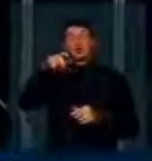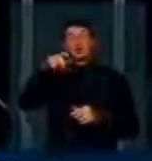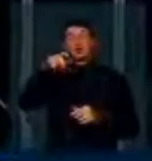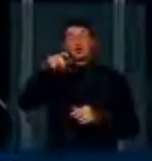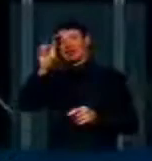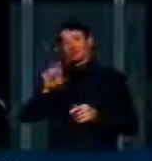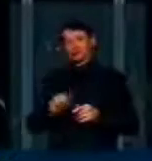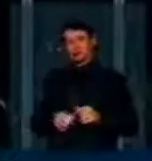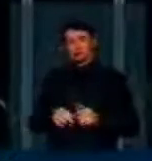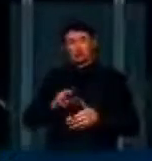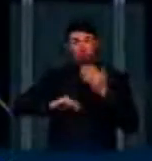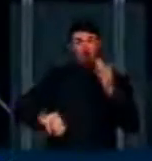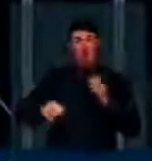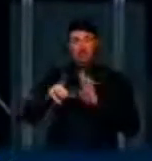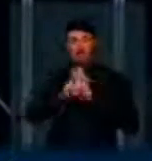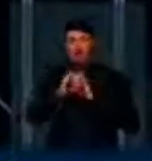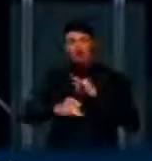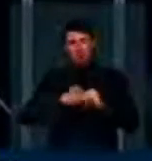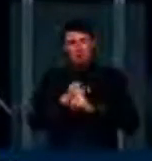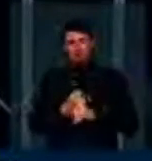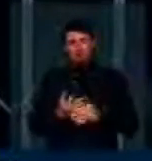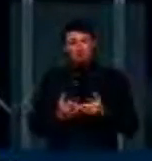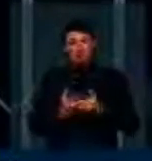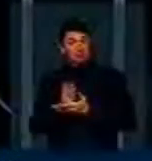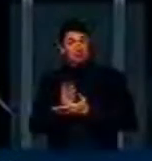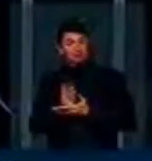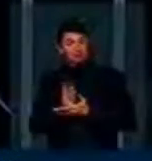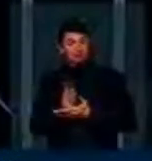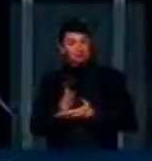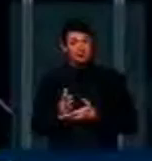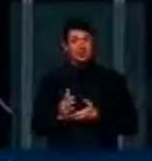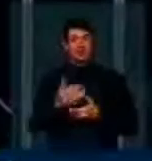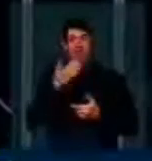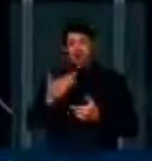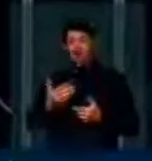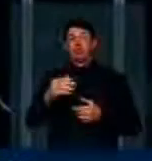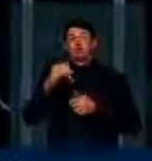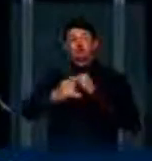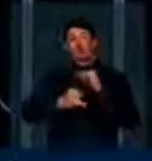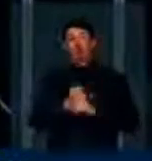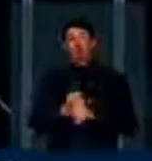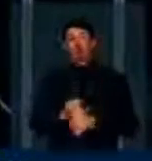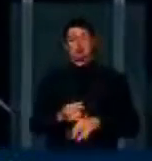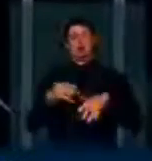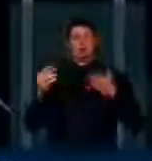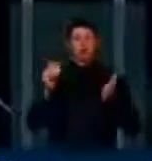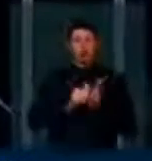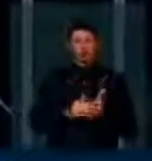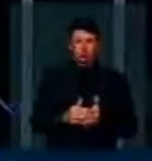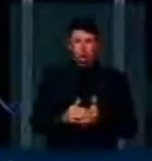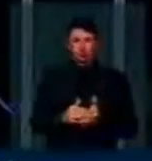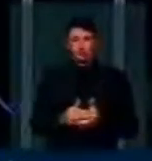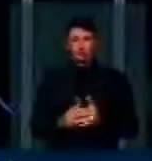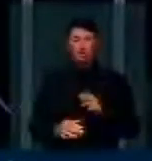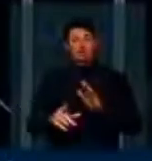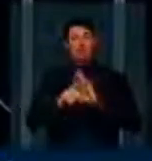A rejeição do marco civil, a aprovação do marco civil é pró-internauta. E, por fim, presidente, foi dito aqui que